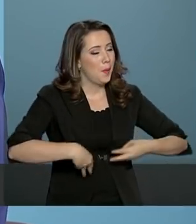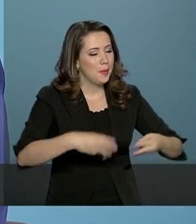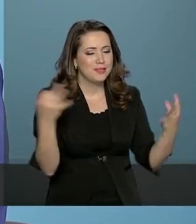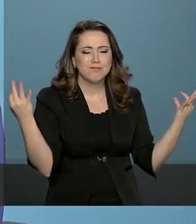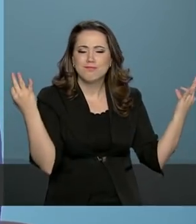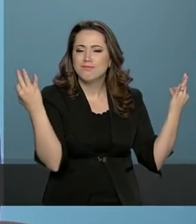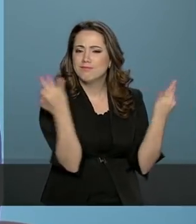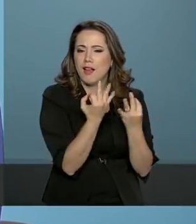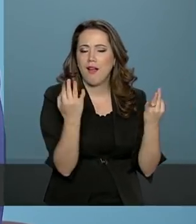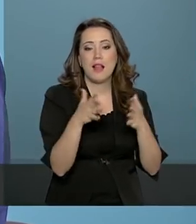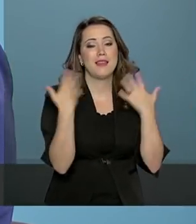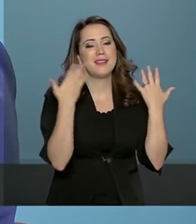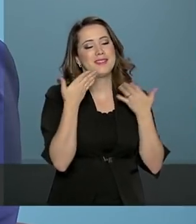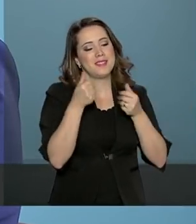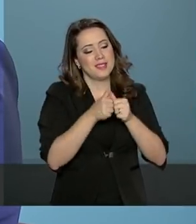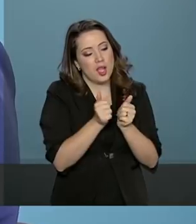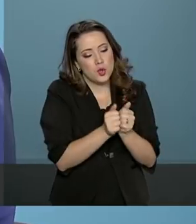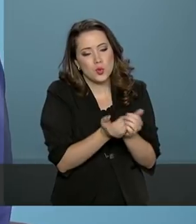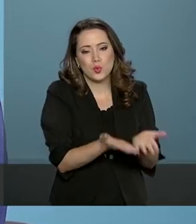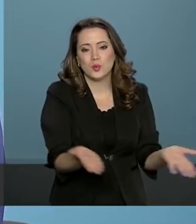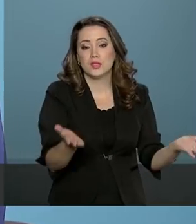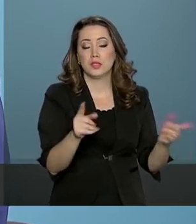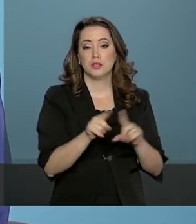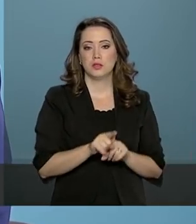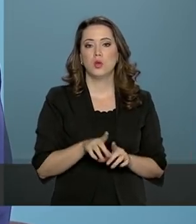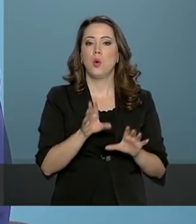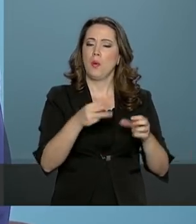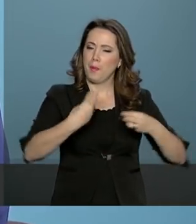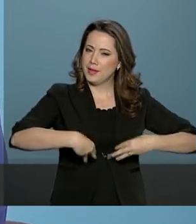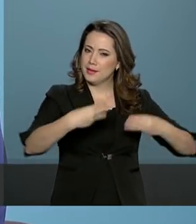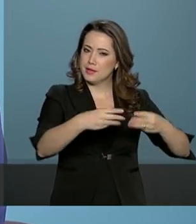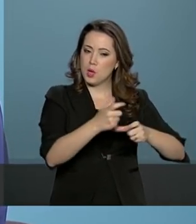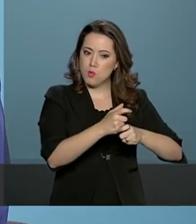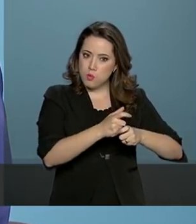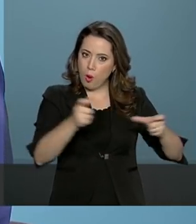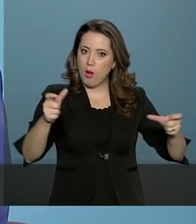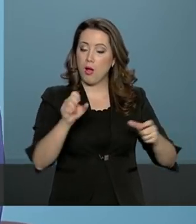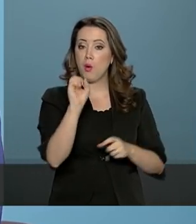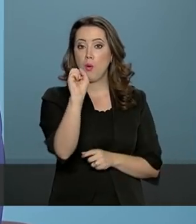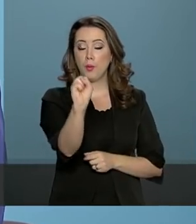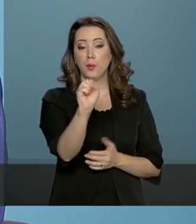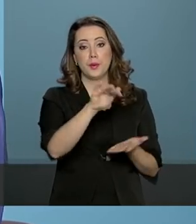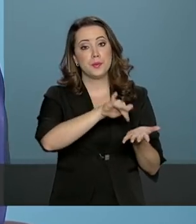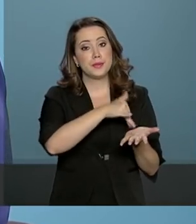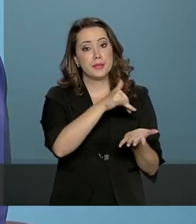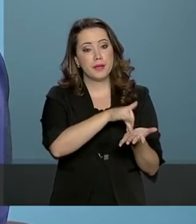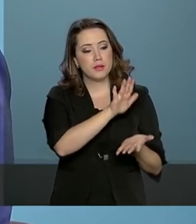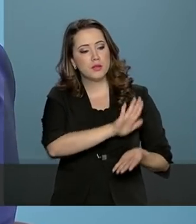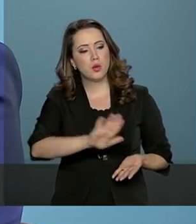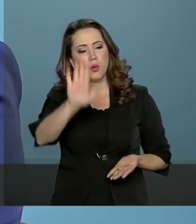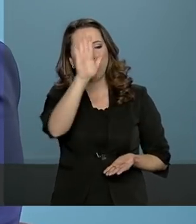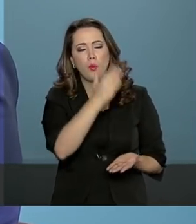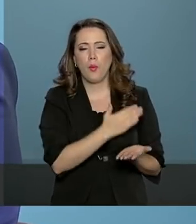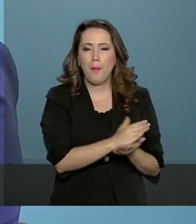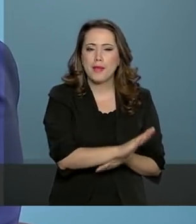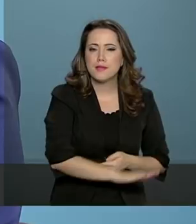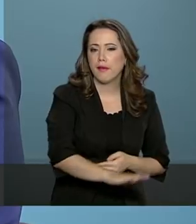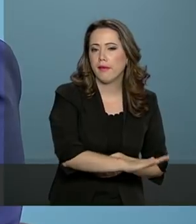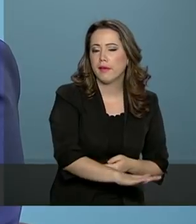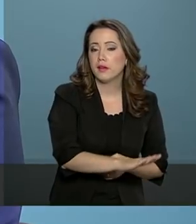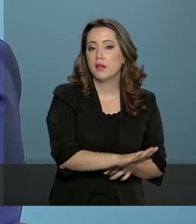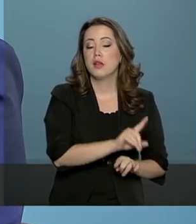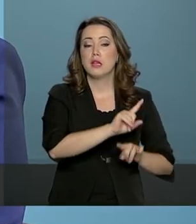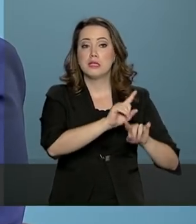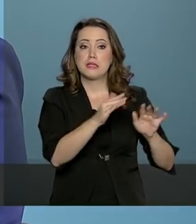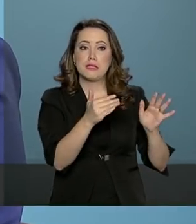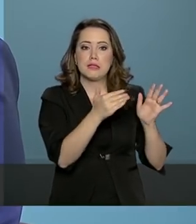Obrigada, ministra. ministério incrível, um ministério que ficou enorme, oito secretarias nacionais, começando pela criança e encerrando